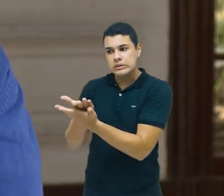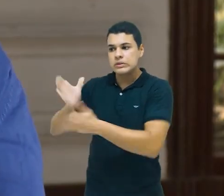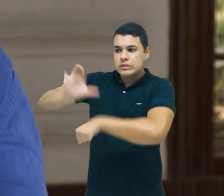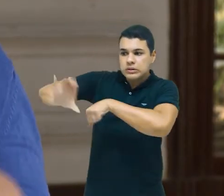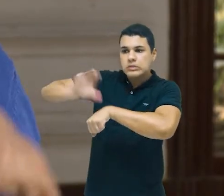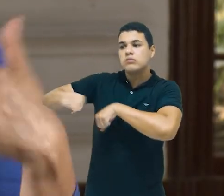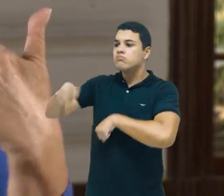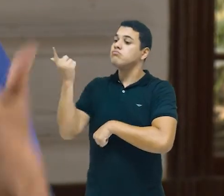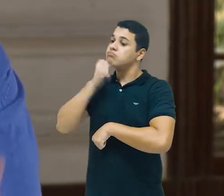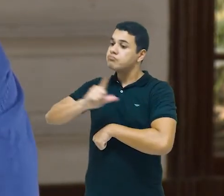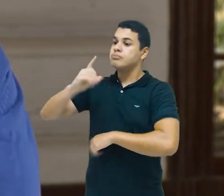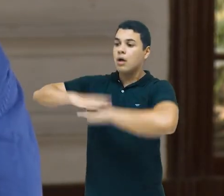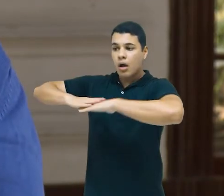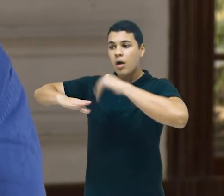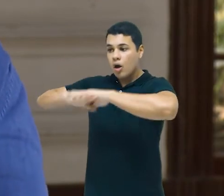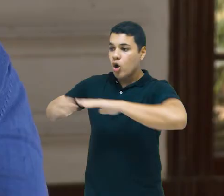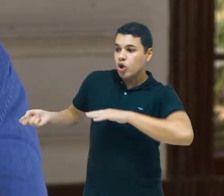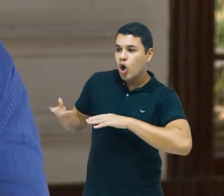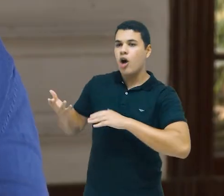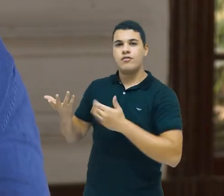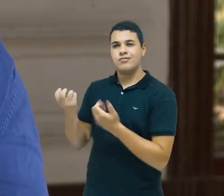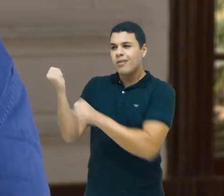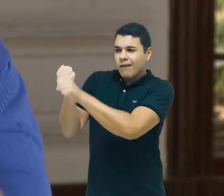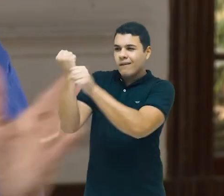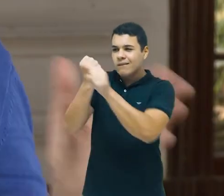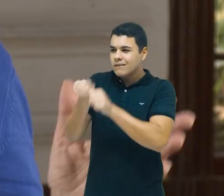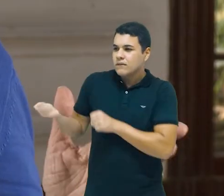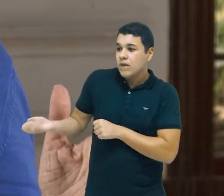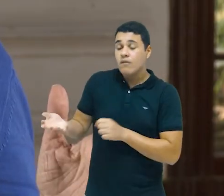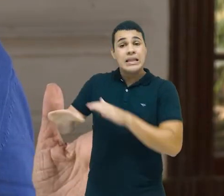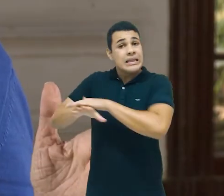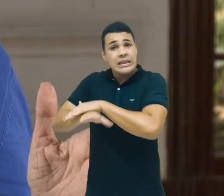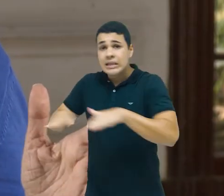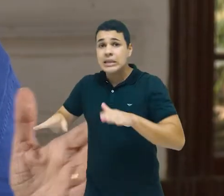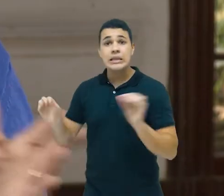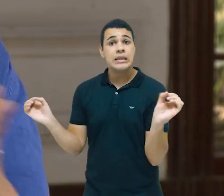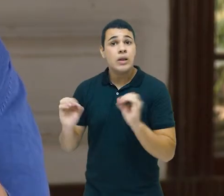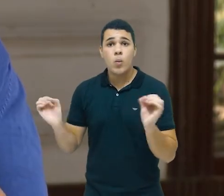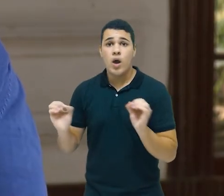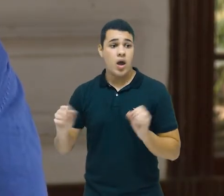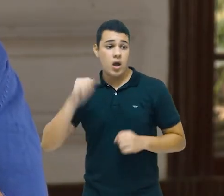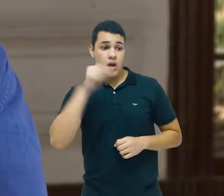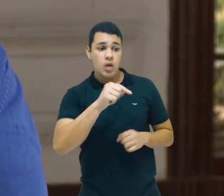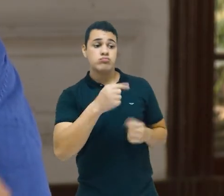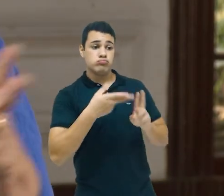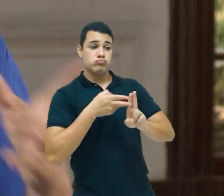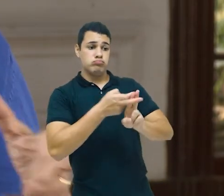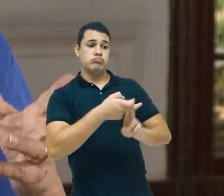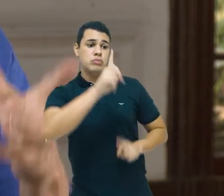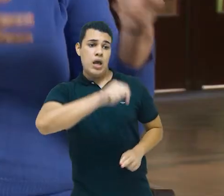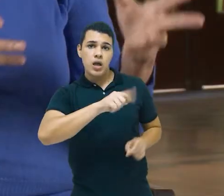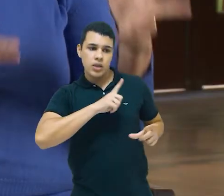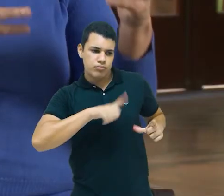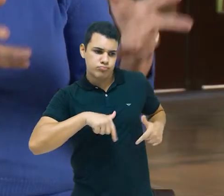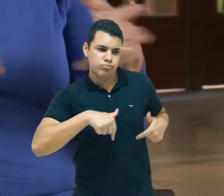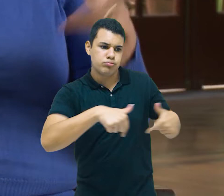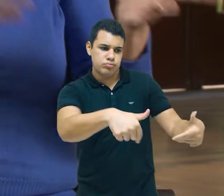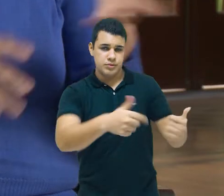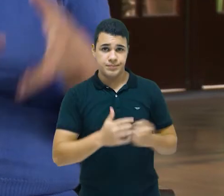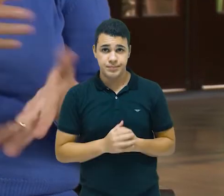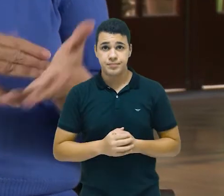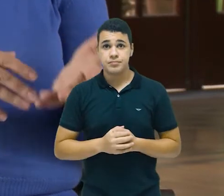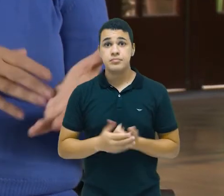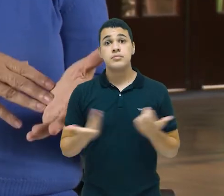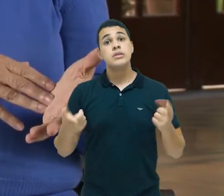construção de prédios, reformas de prédios. Não é uma política, não é uma política de oferta. Assim como a educação